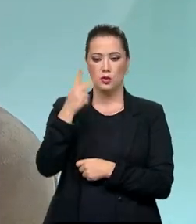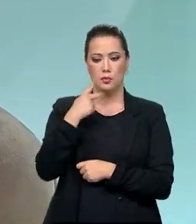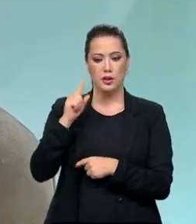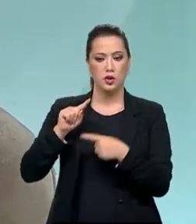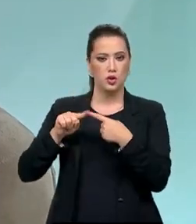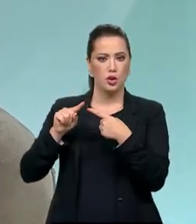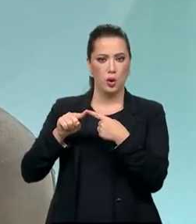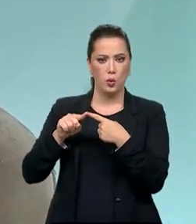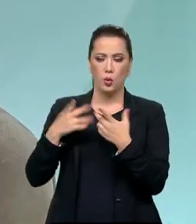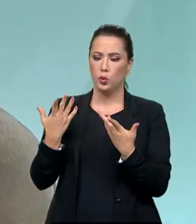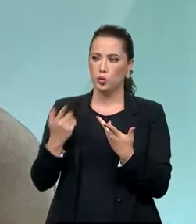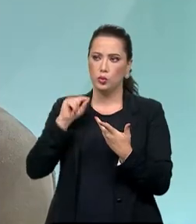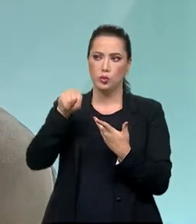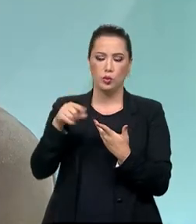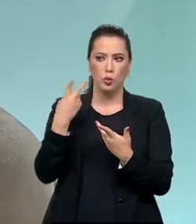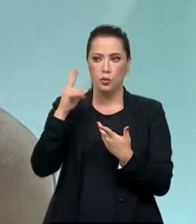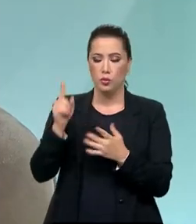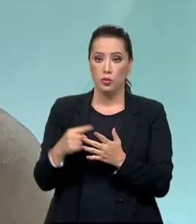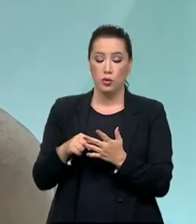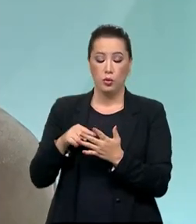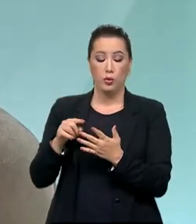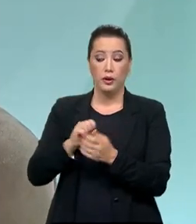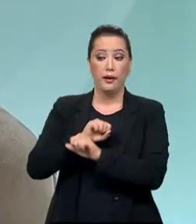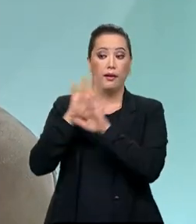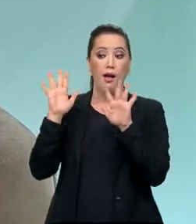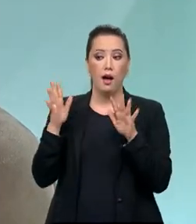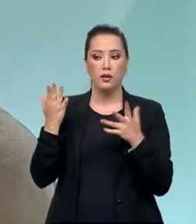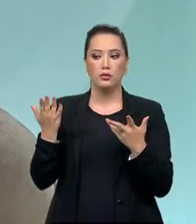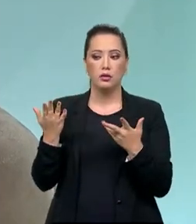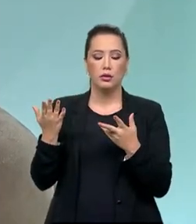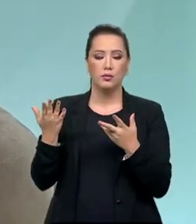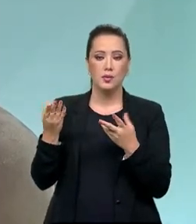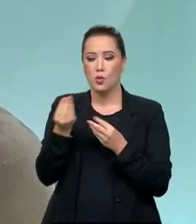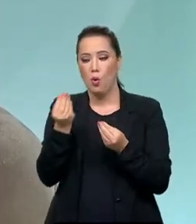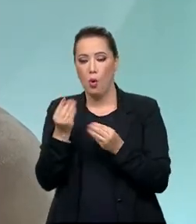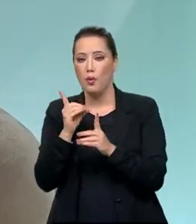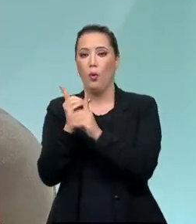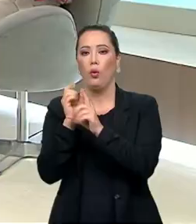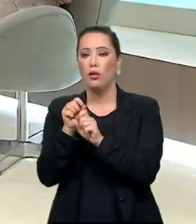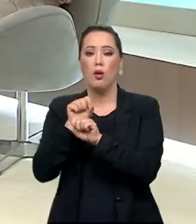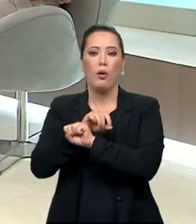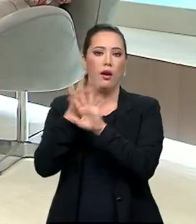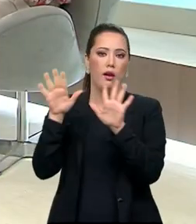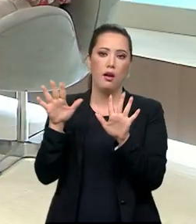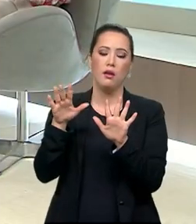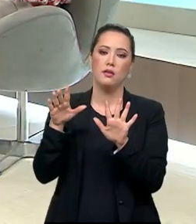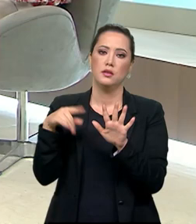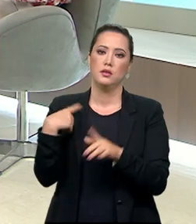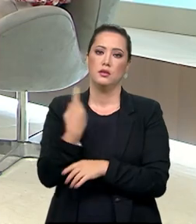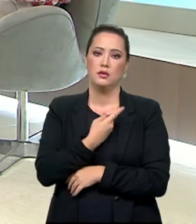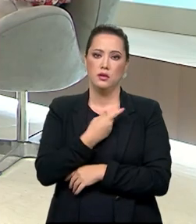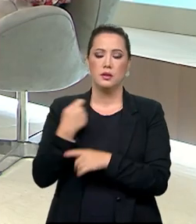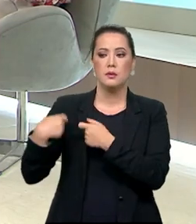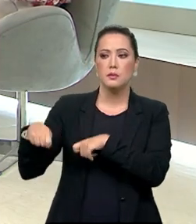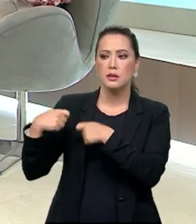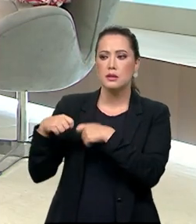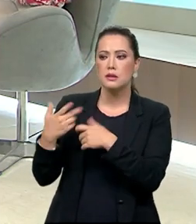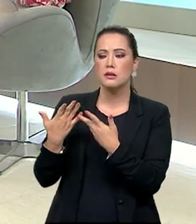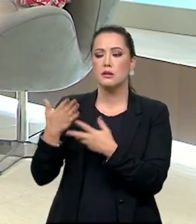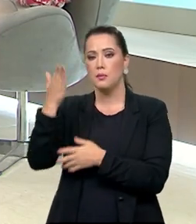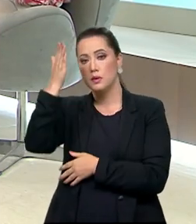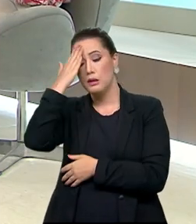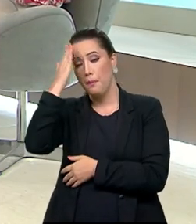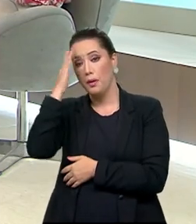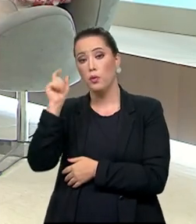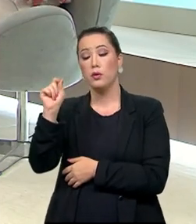baseadas em evidências. Agora, onde estão as evidências? Ou seja, fizemos muito benchmarking para saber o que aconteceu